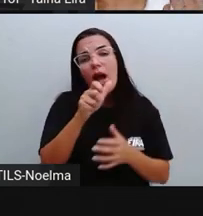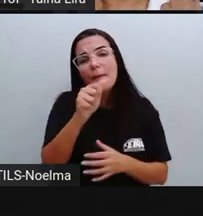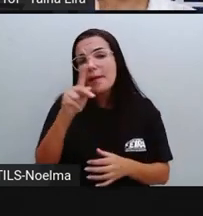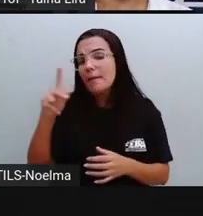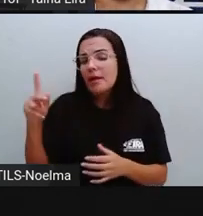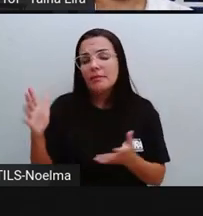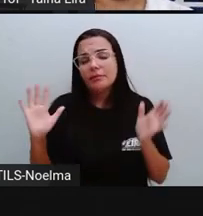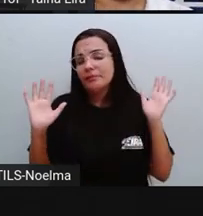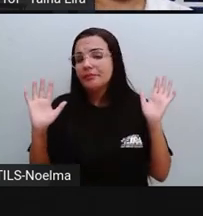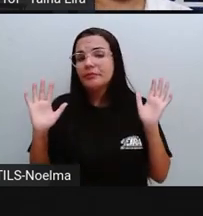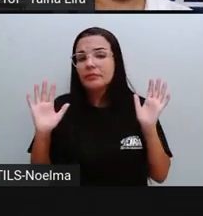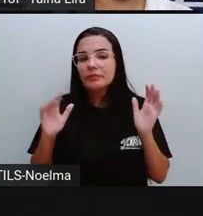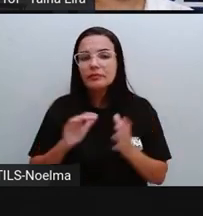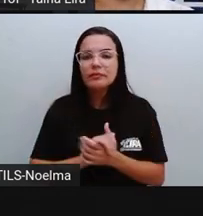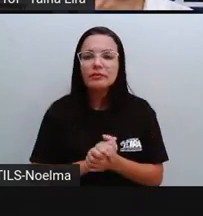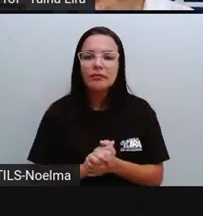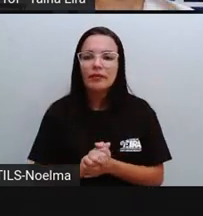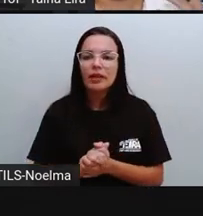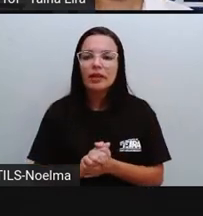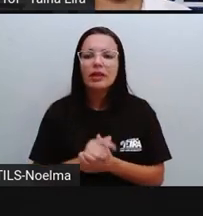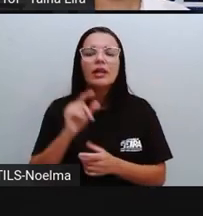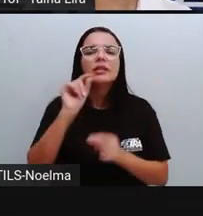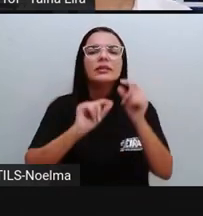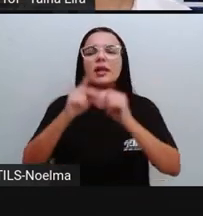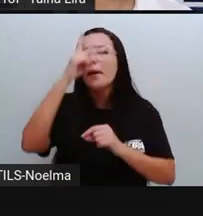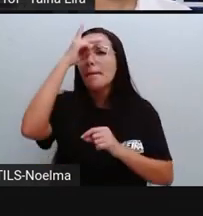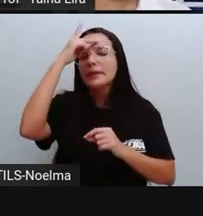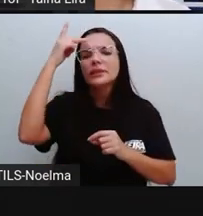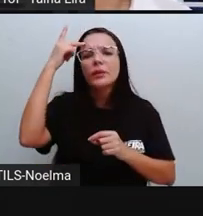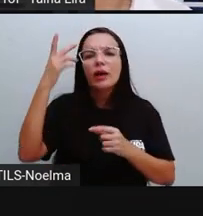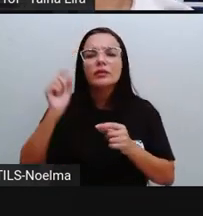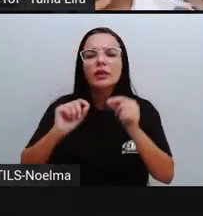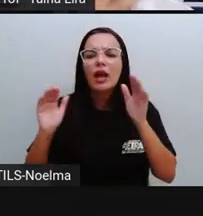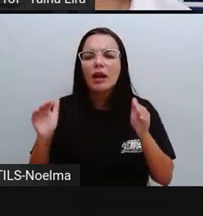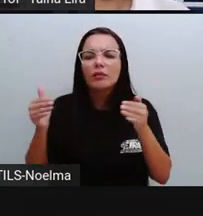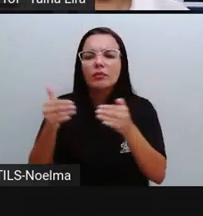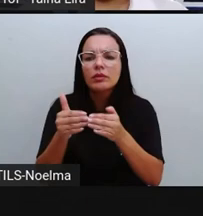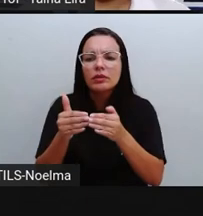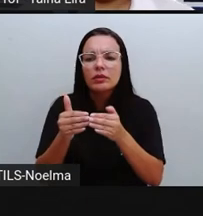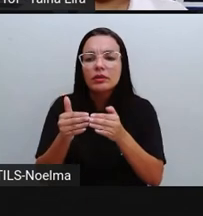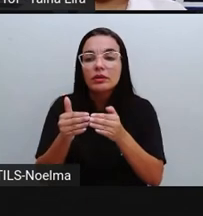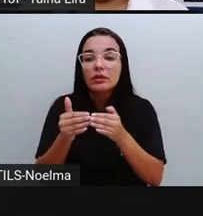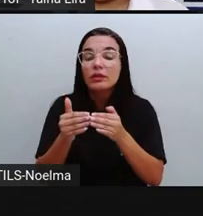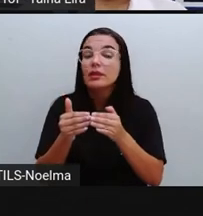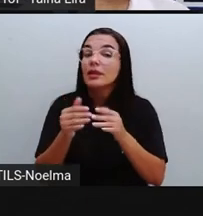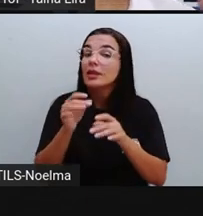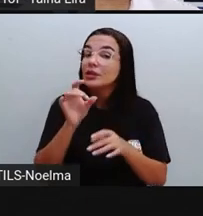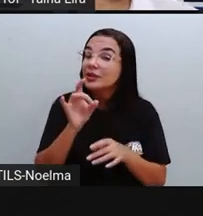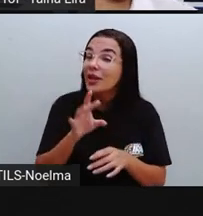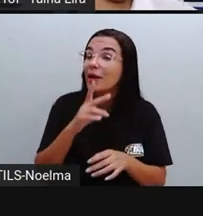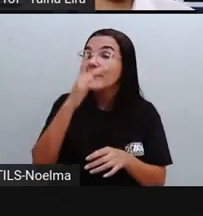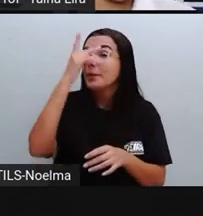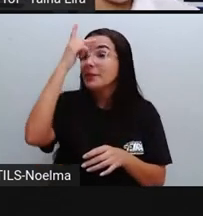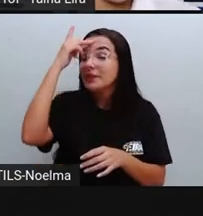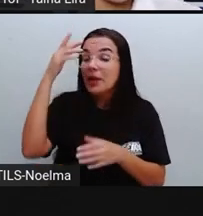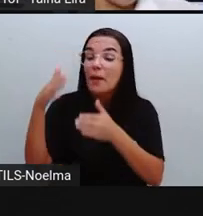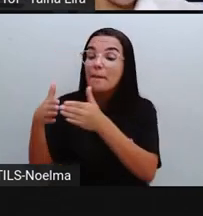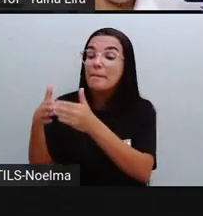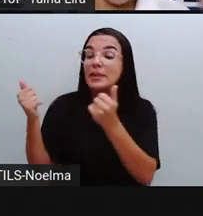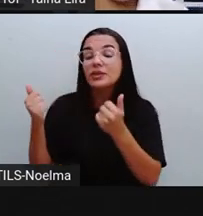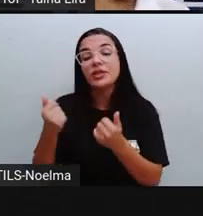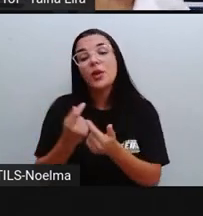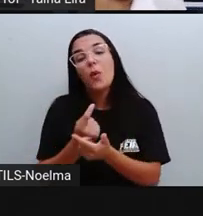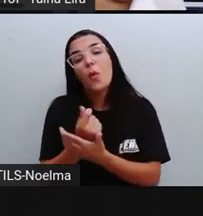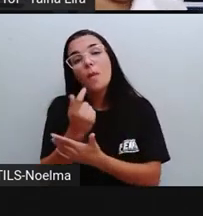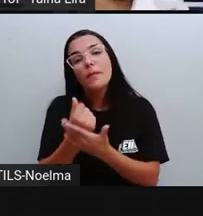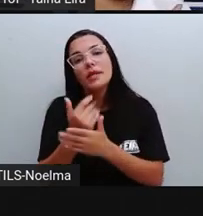E pra quem é o público-alvo? Pra aquelas pessoas que gostam de pedir comida, tá? Que gostam de comprar